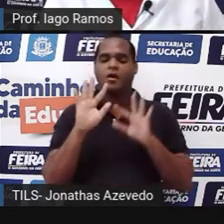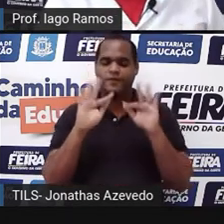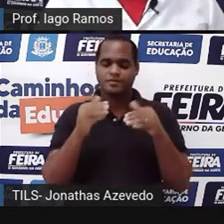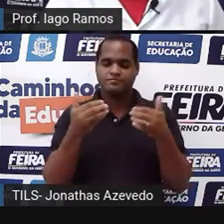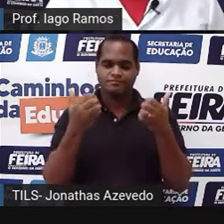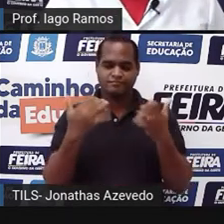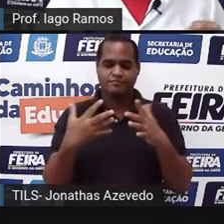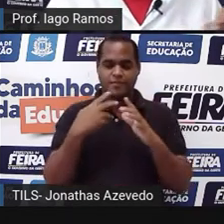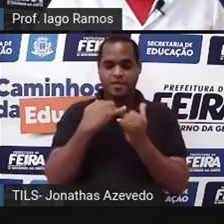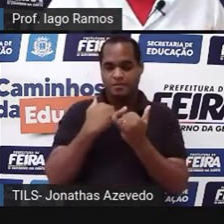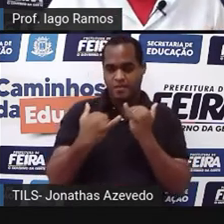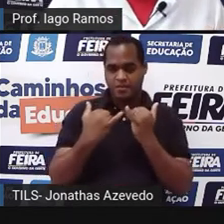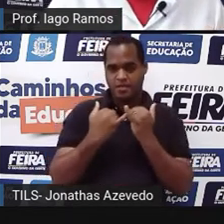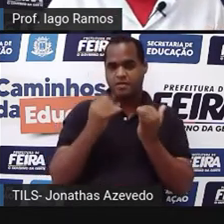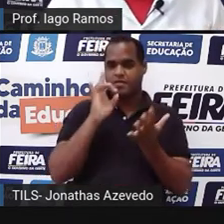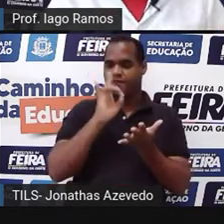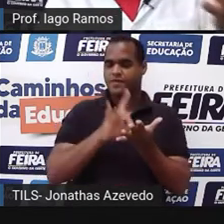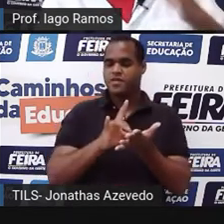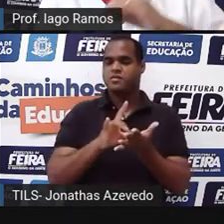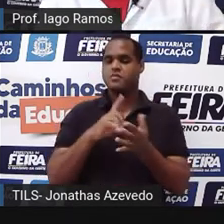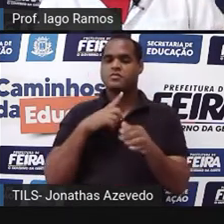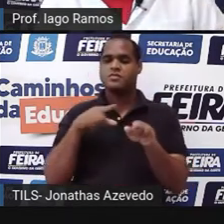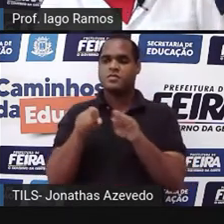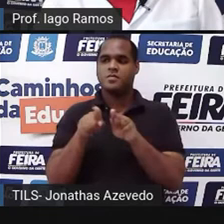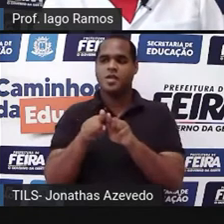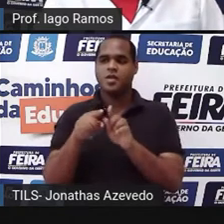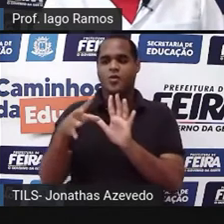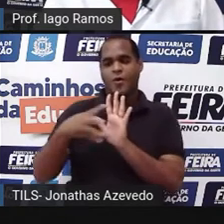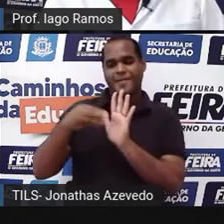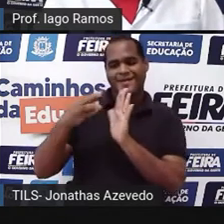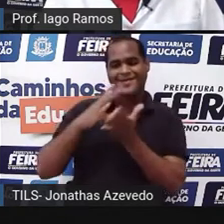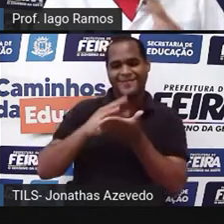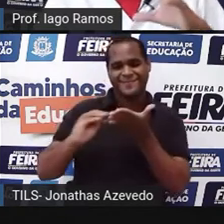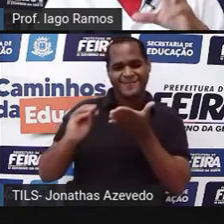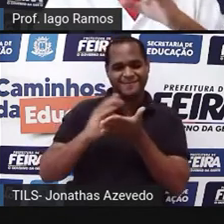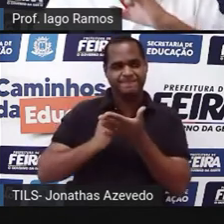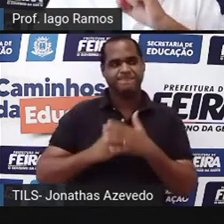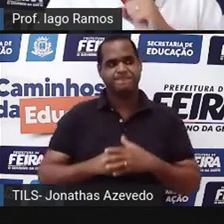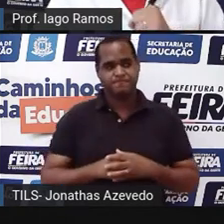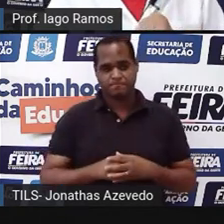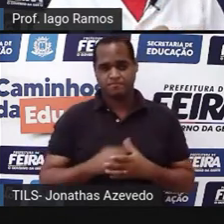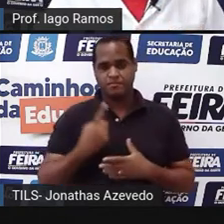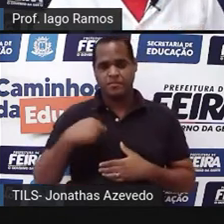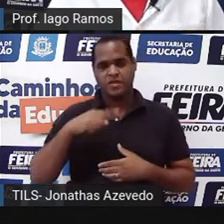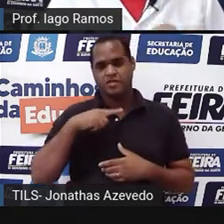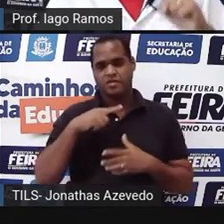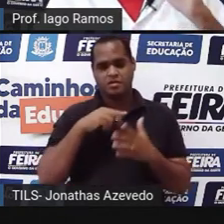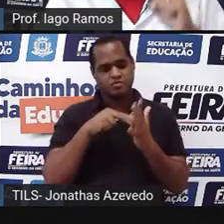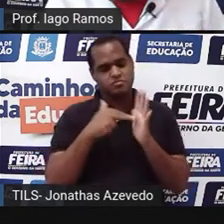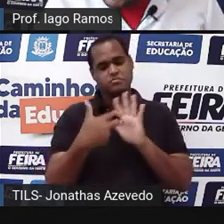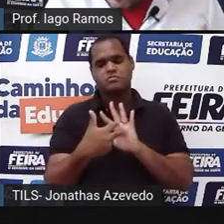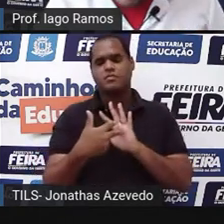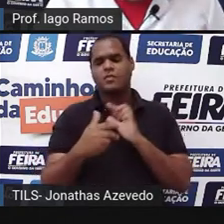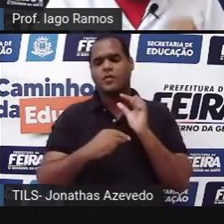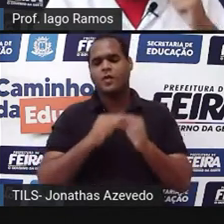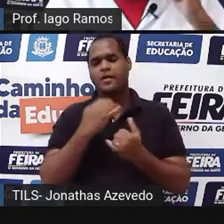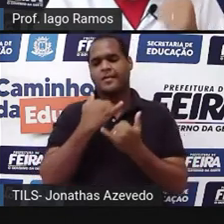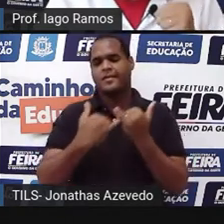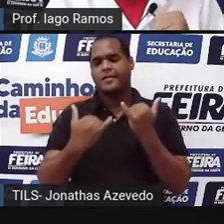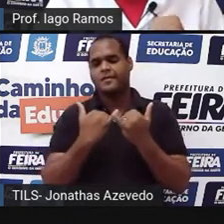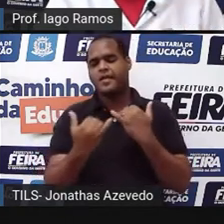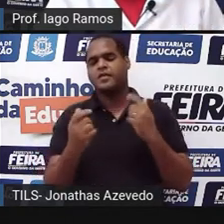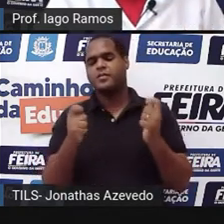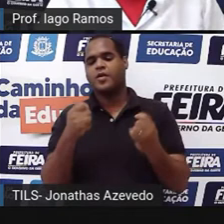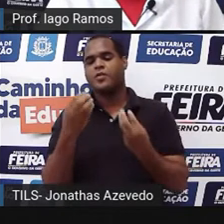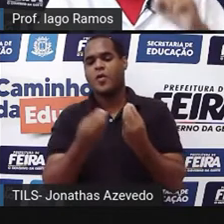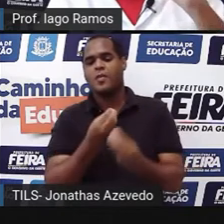semelhança entre o verdadeiro e a cópia, tá? Esse significado de semelhança é